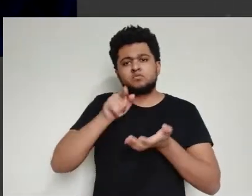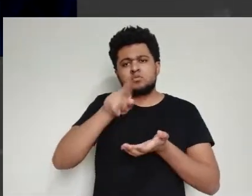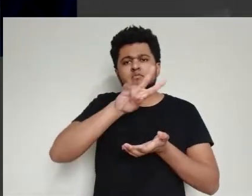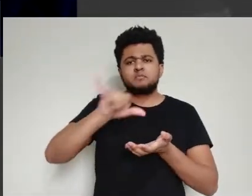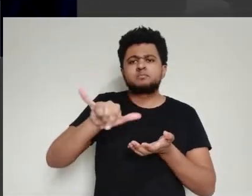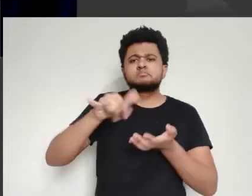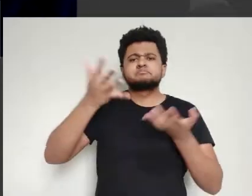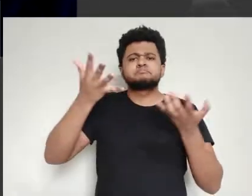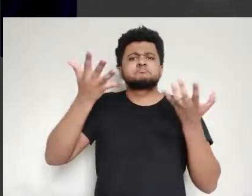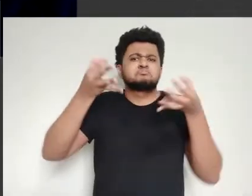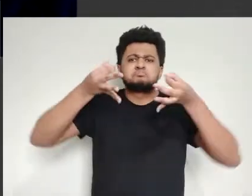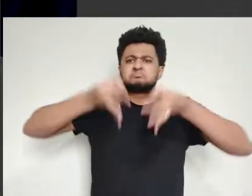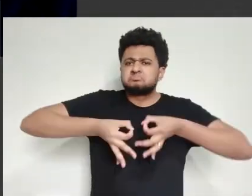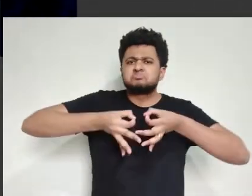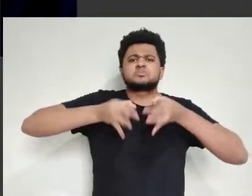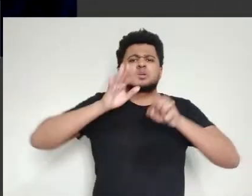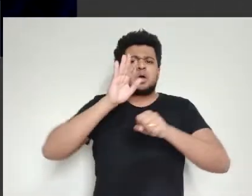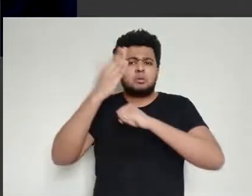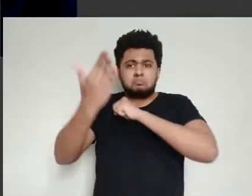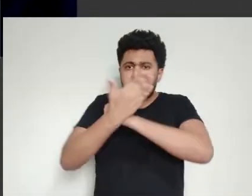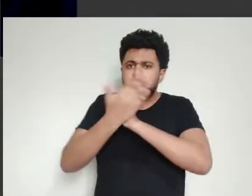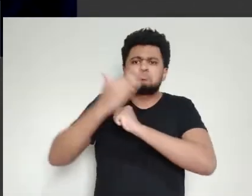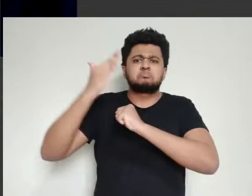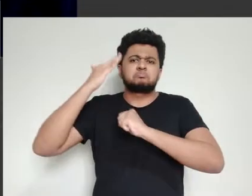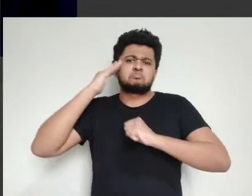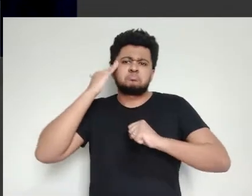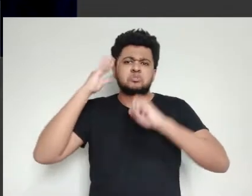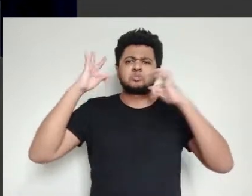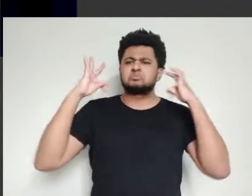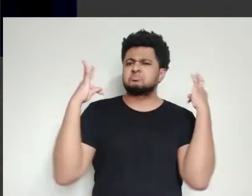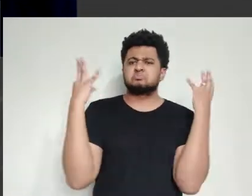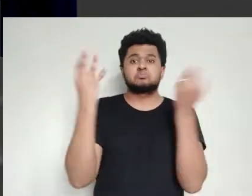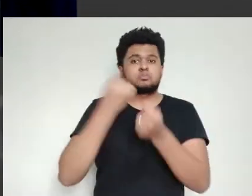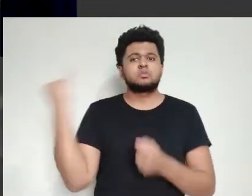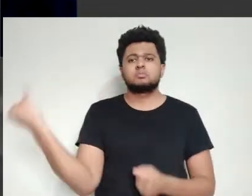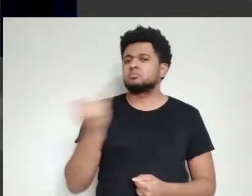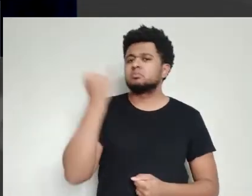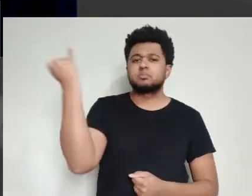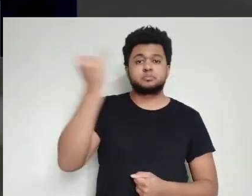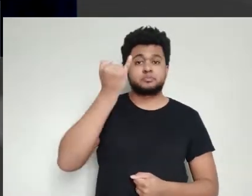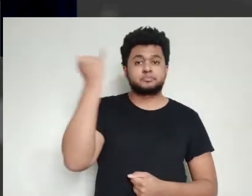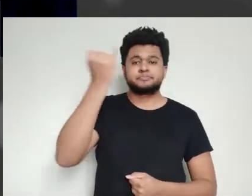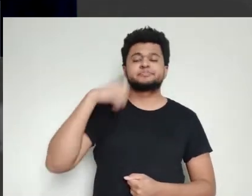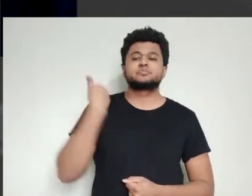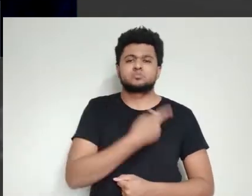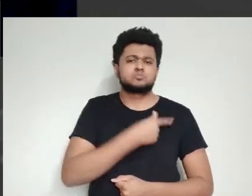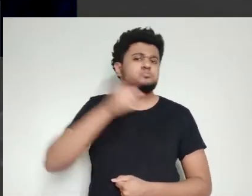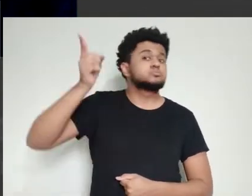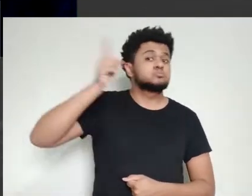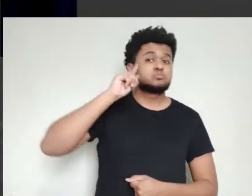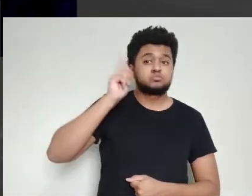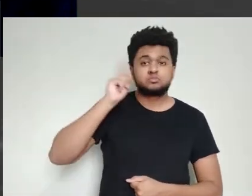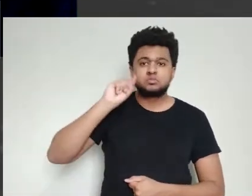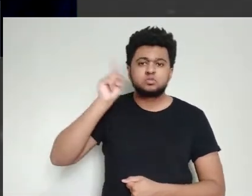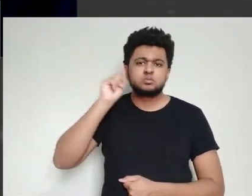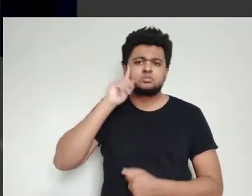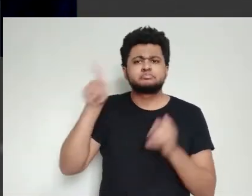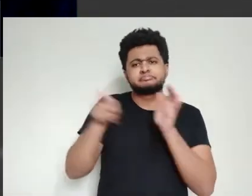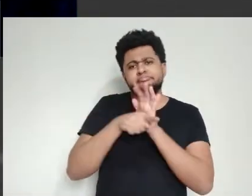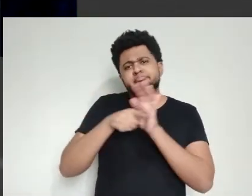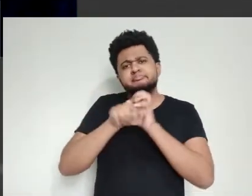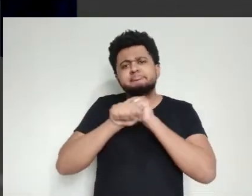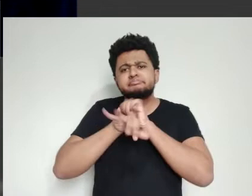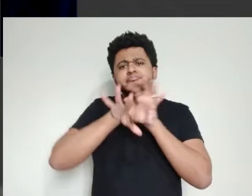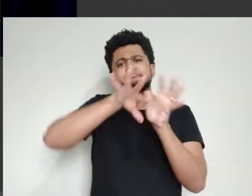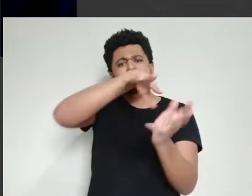você vai com certeza nos ajudar a entender vários aspectos importantes aqui que a gente tem lidado no nosso dia a dia,